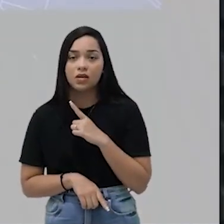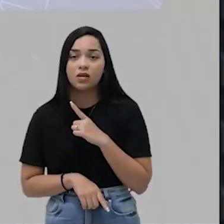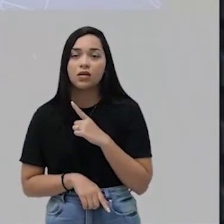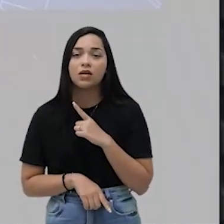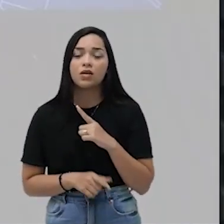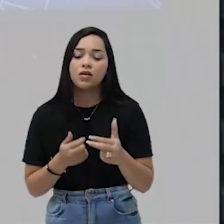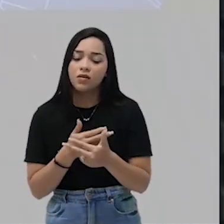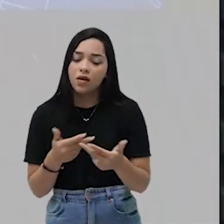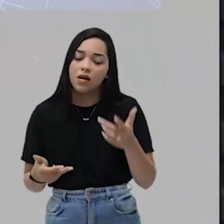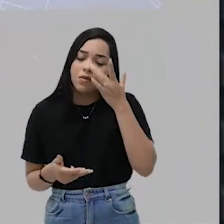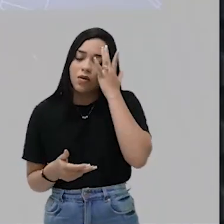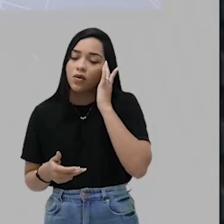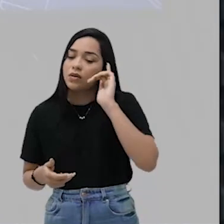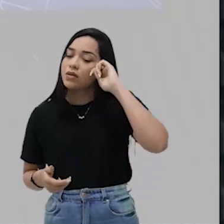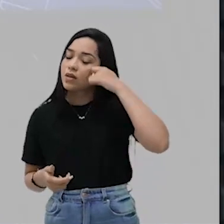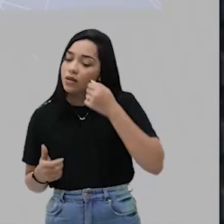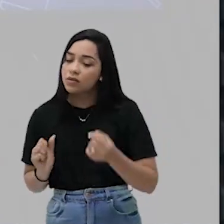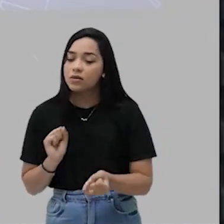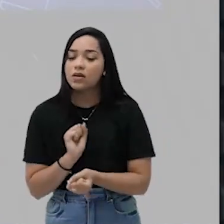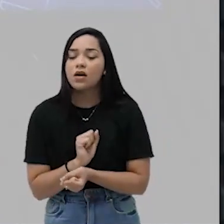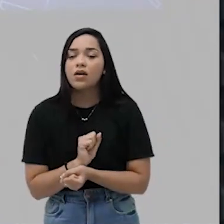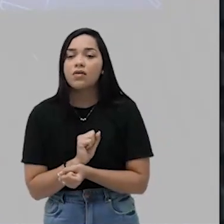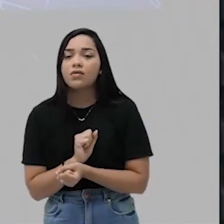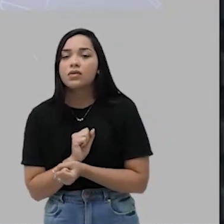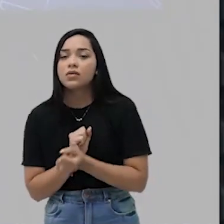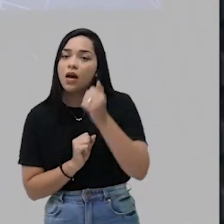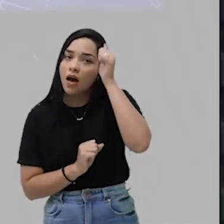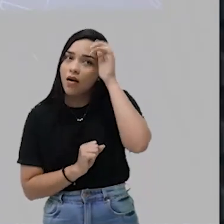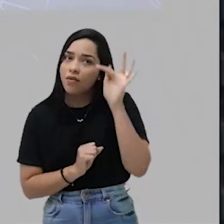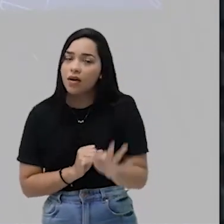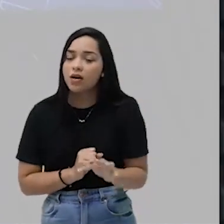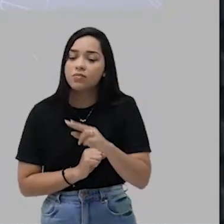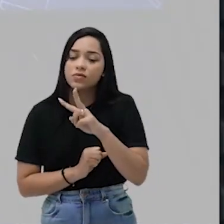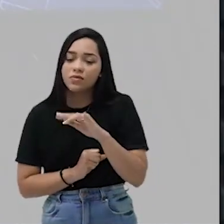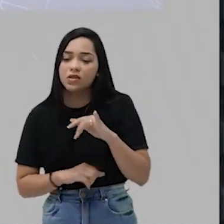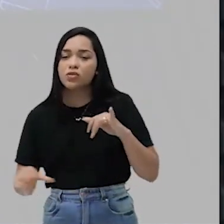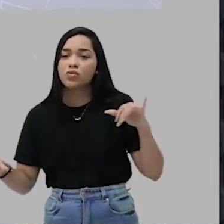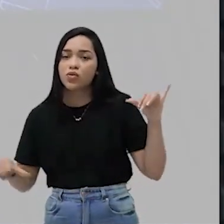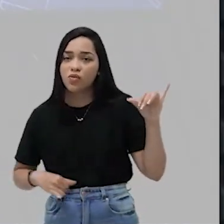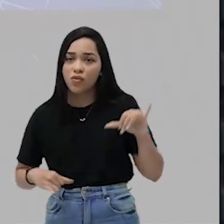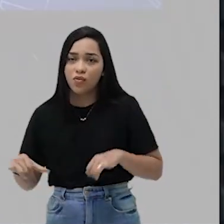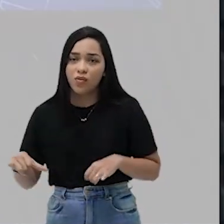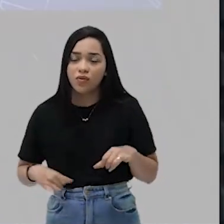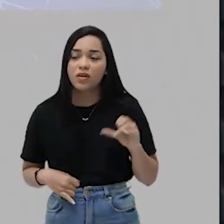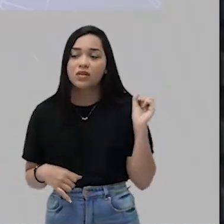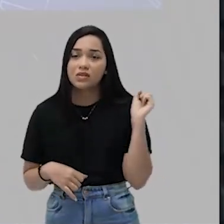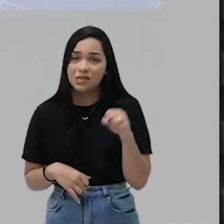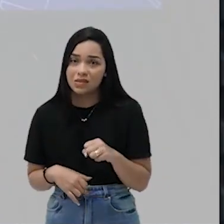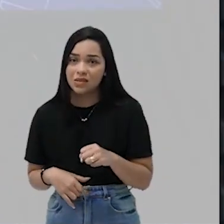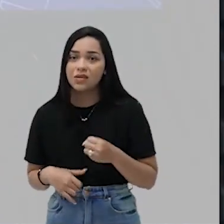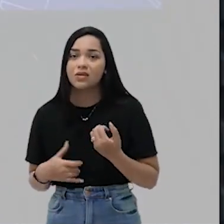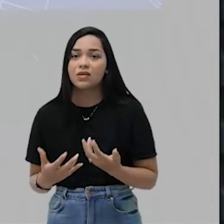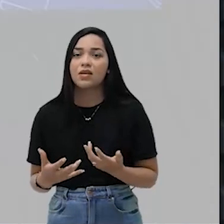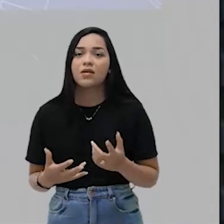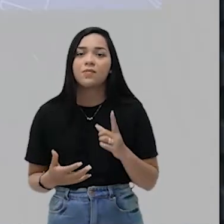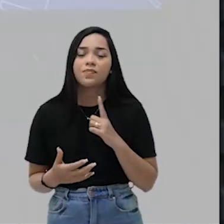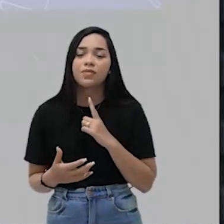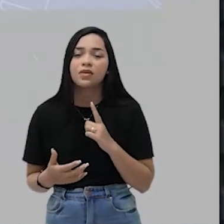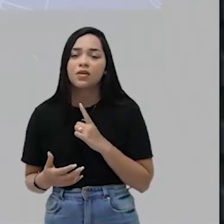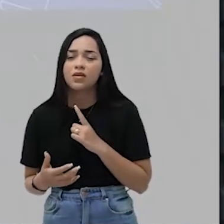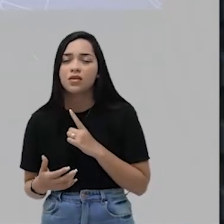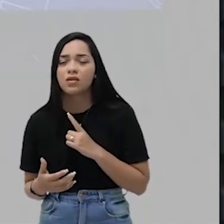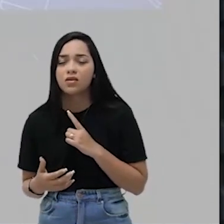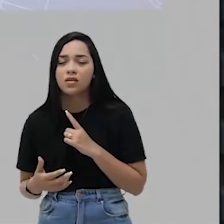internacional de escravo. Ou seja, africanos, que vão sofrer uma diáspora forçada, a partir do